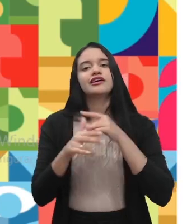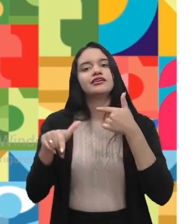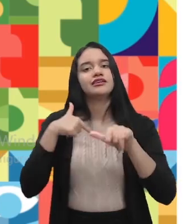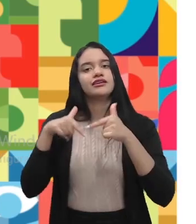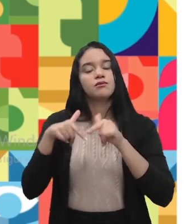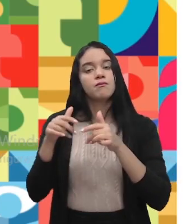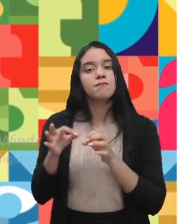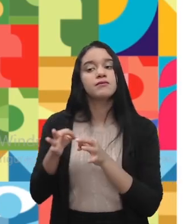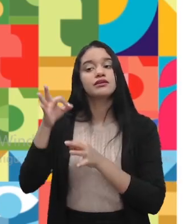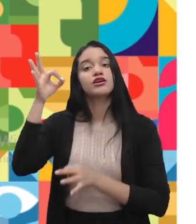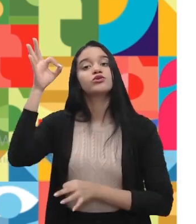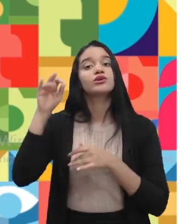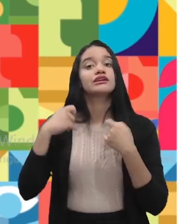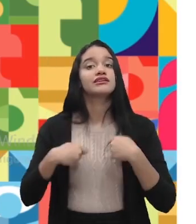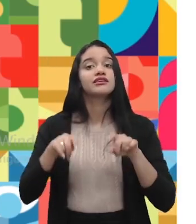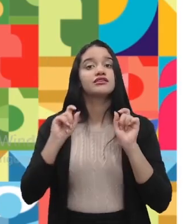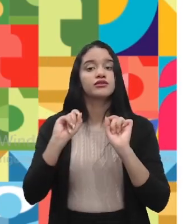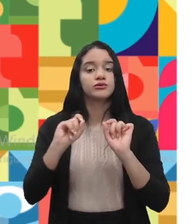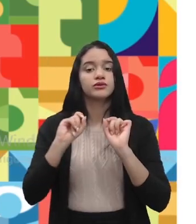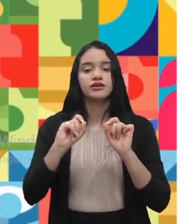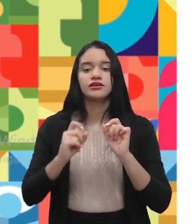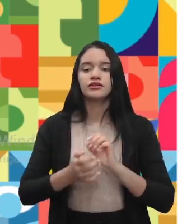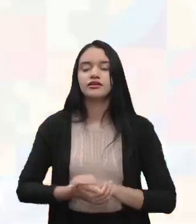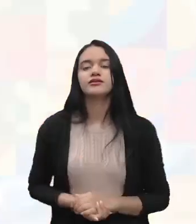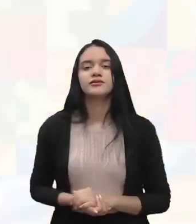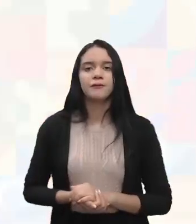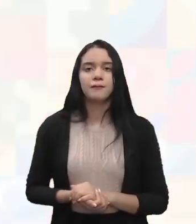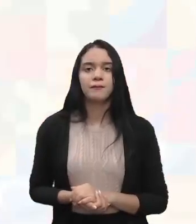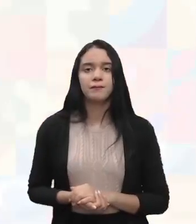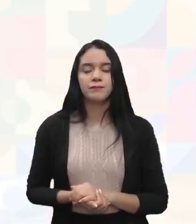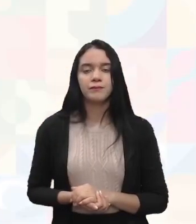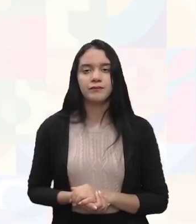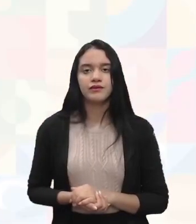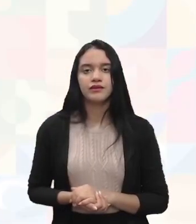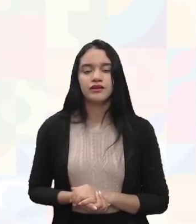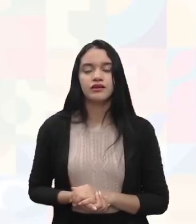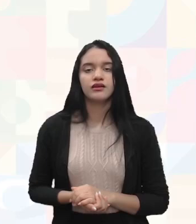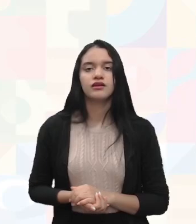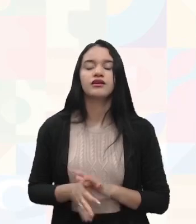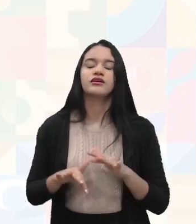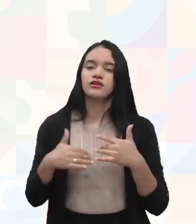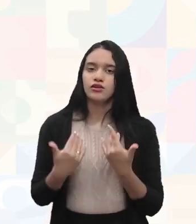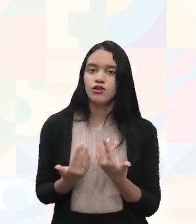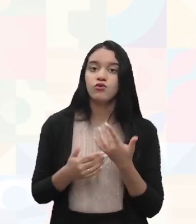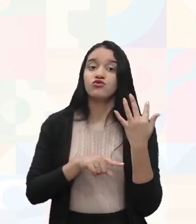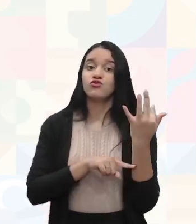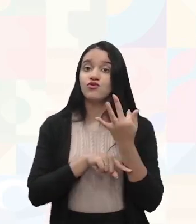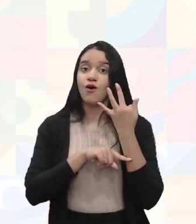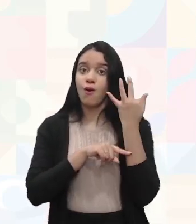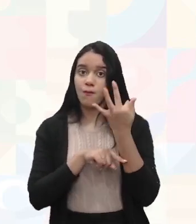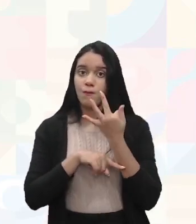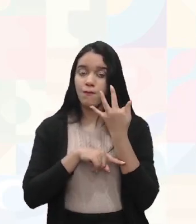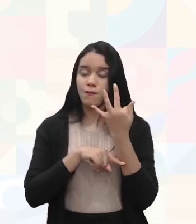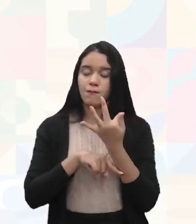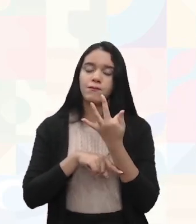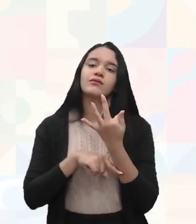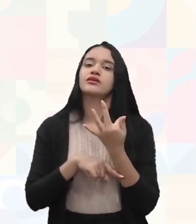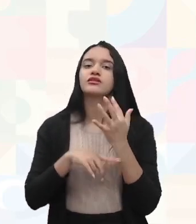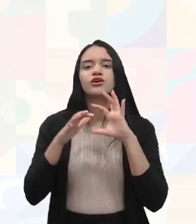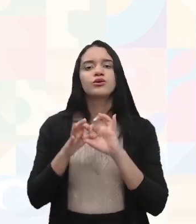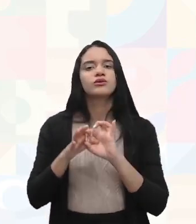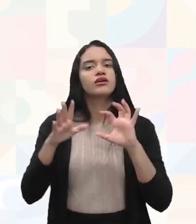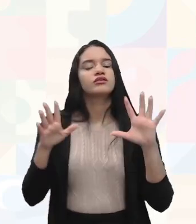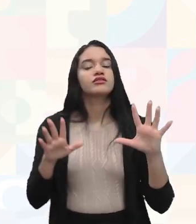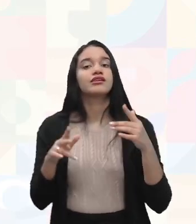o que é é necessário? Então, a gente tem, ó, trabalhador formalmente autorizado. O que seria esse